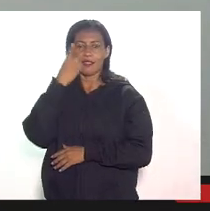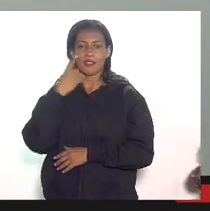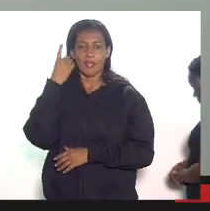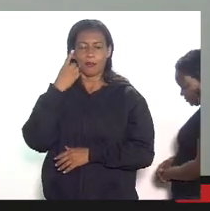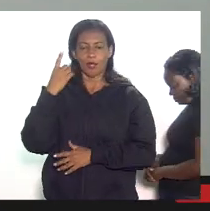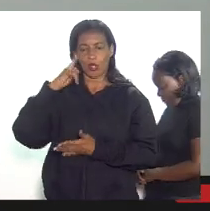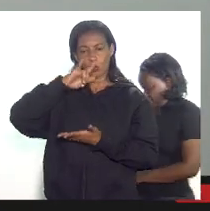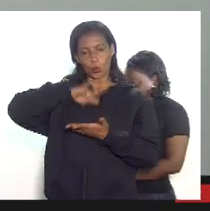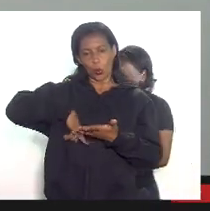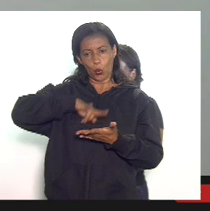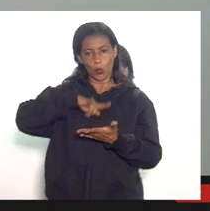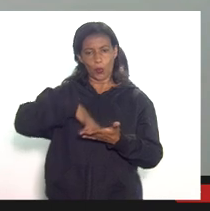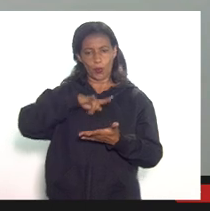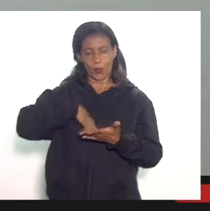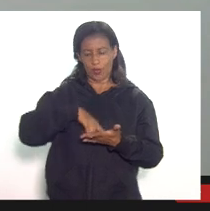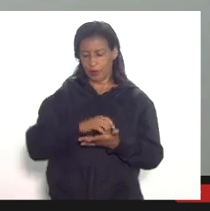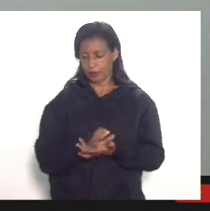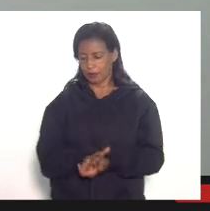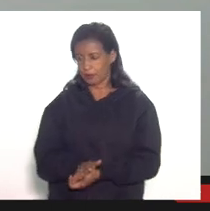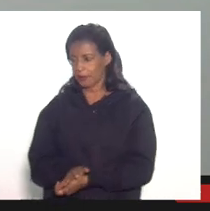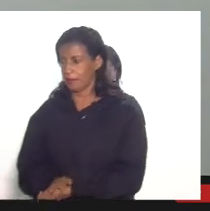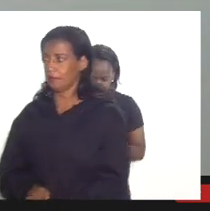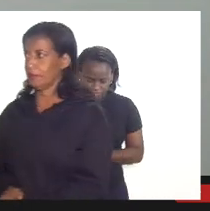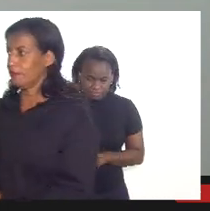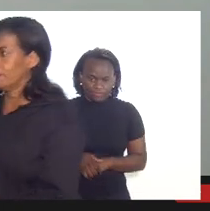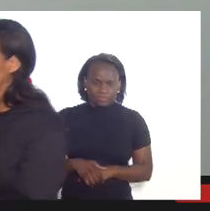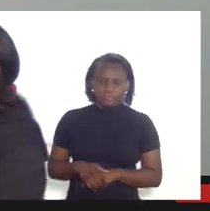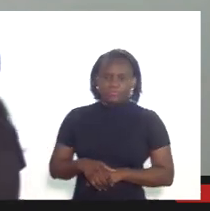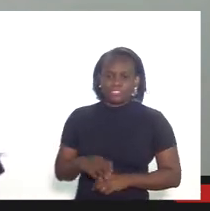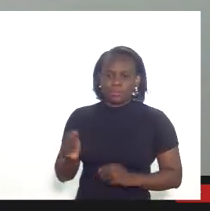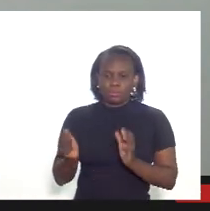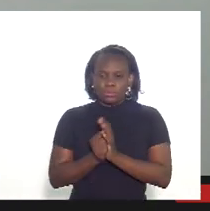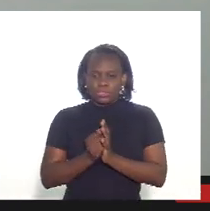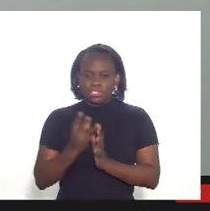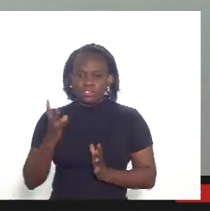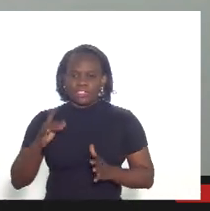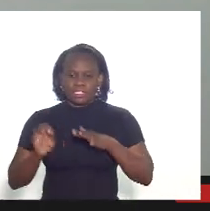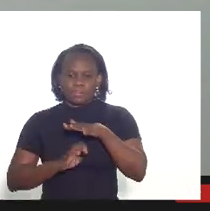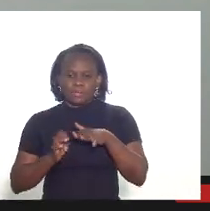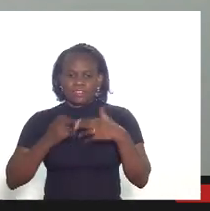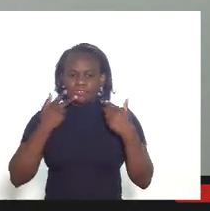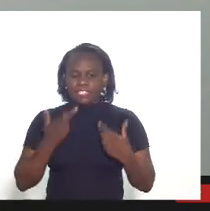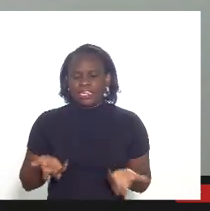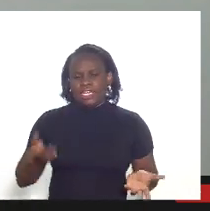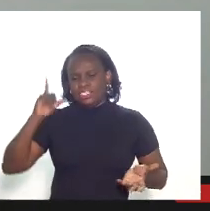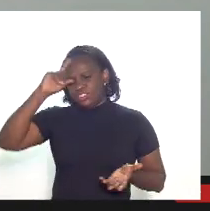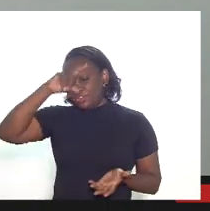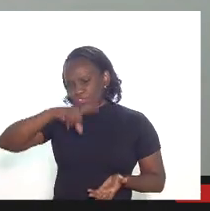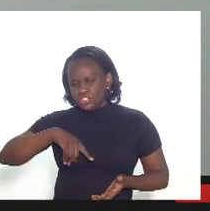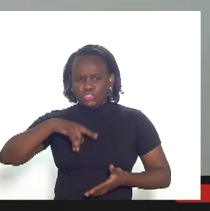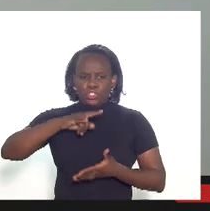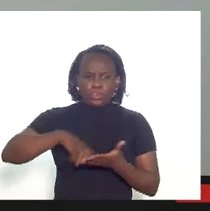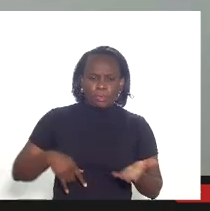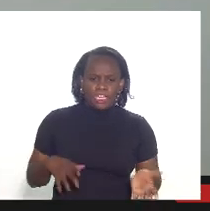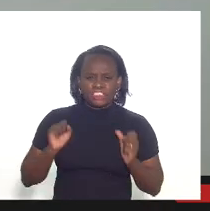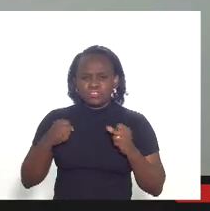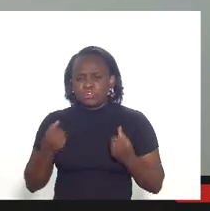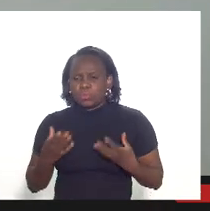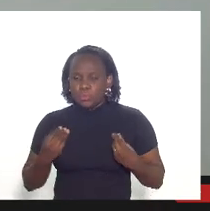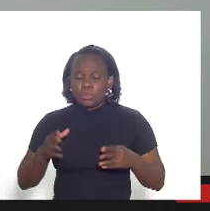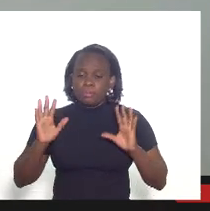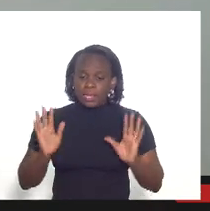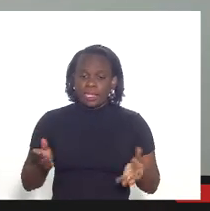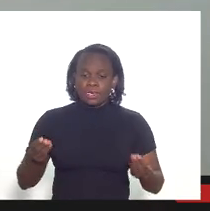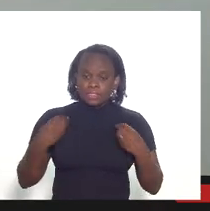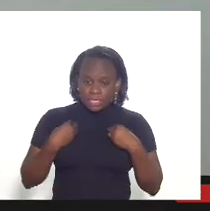para os documentos muitas vezes a empresa alega poxa é muito difícil extrair os documentos vai ser um esforço enorme mas dá para a gente o